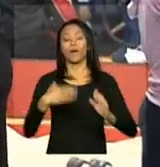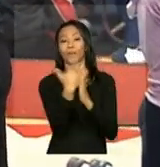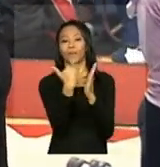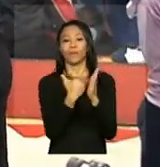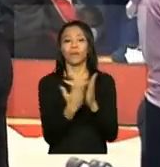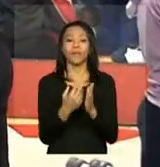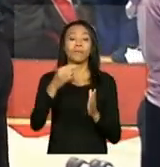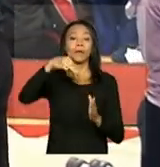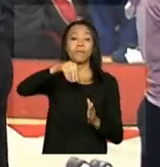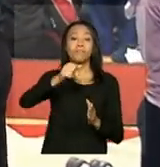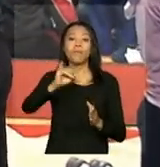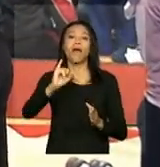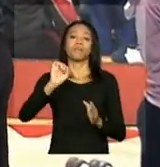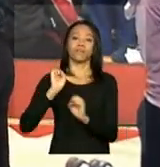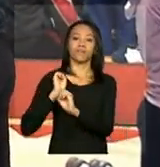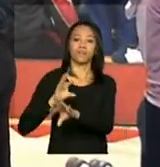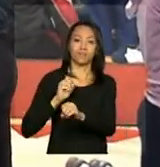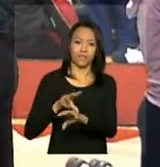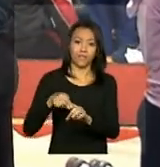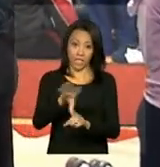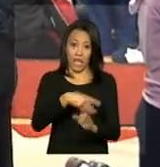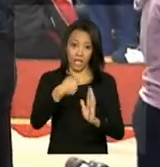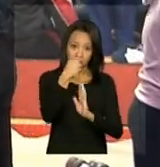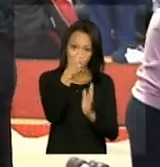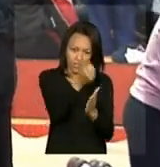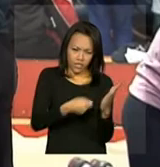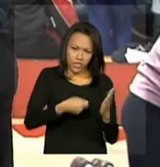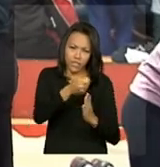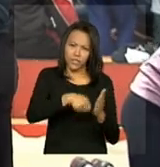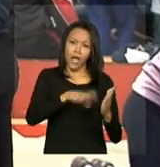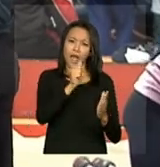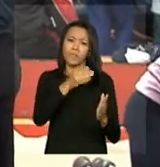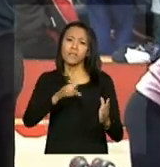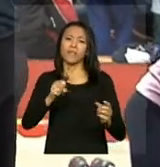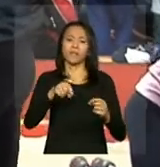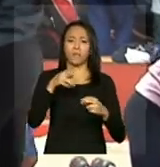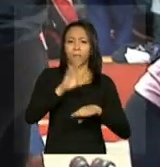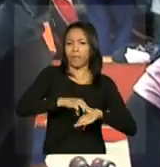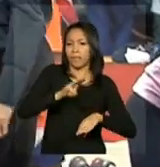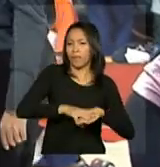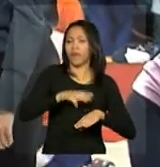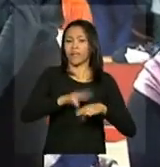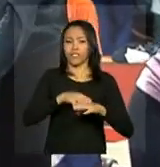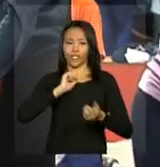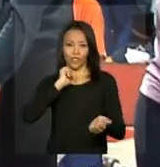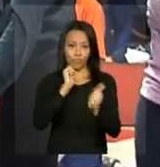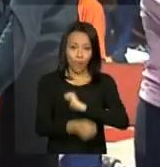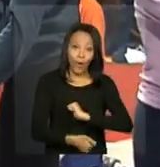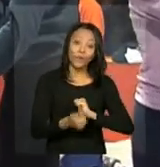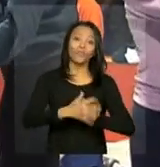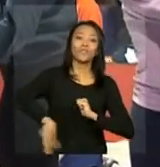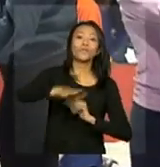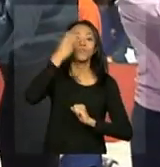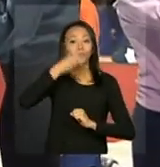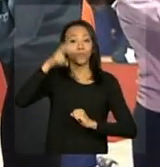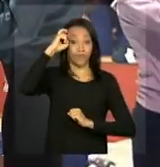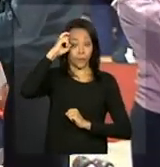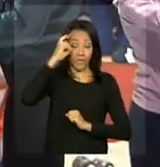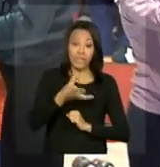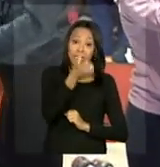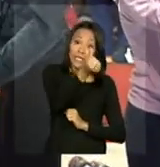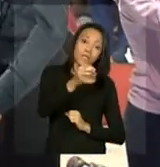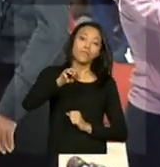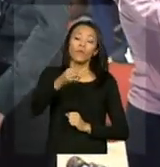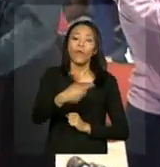Educação, que atua nas áreas de letramento, matemática, esporte, meio ambiente e cultura. São 6 milhões